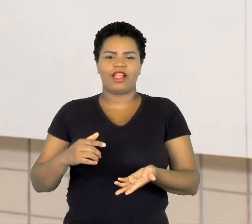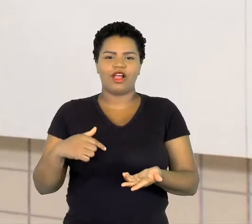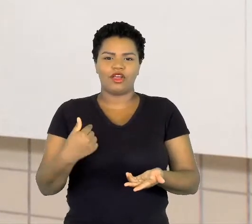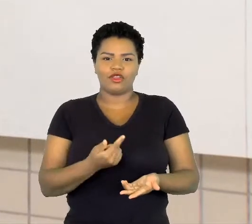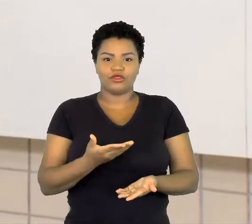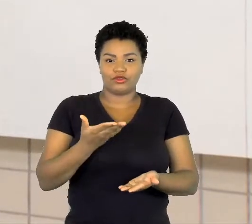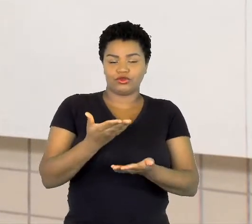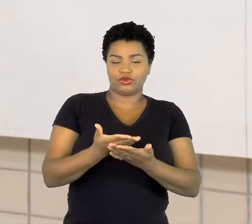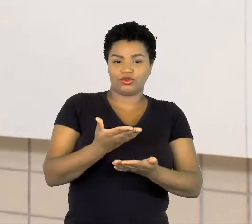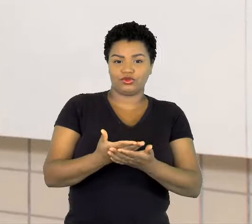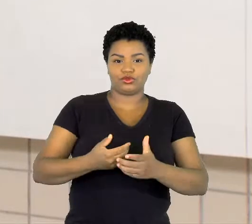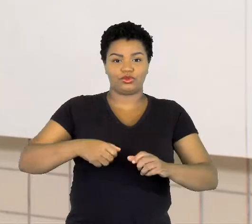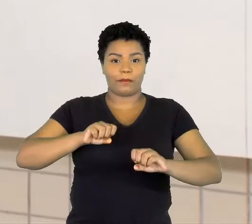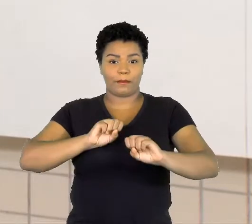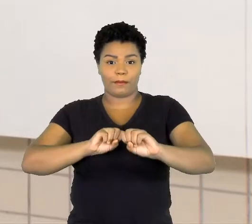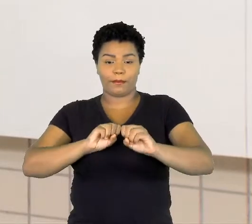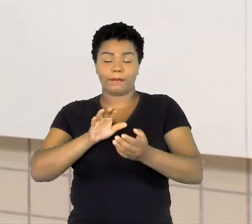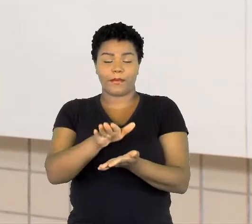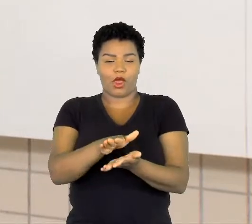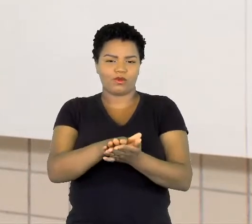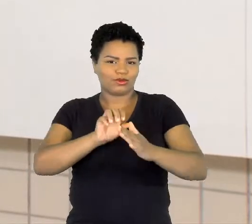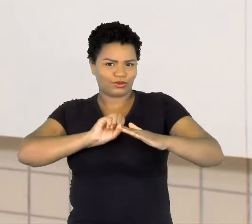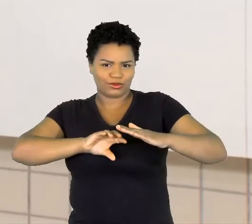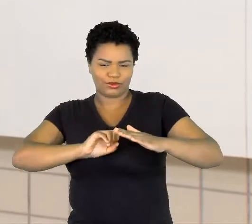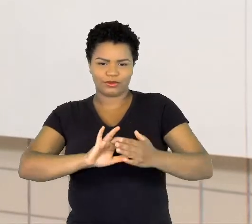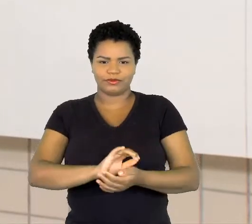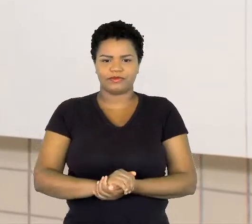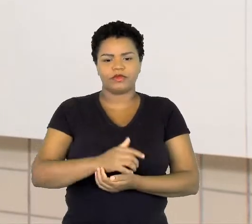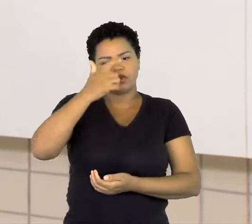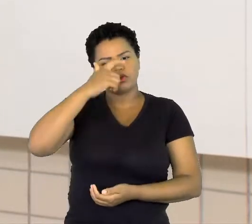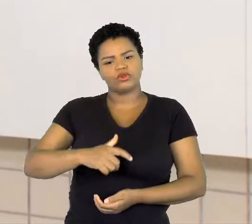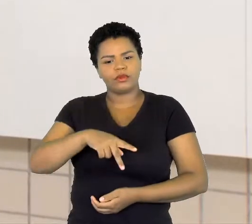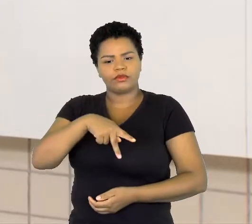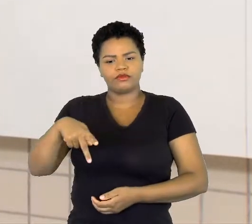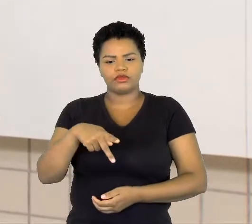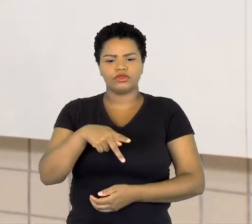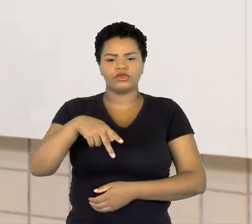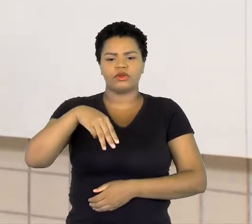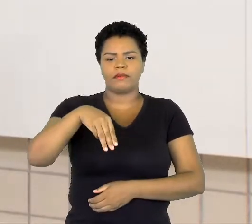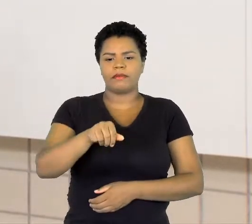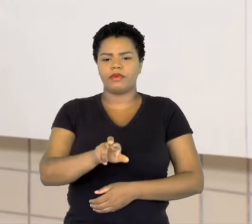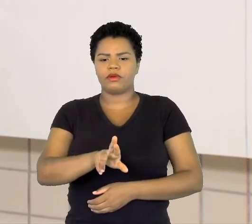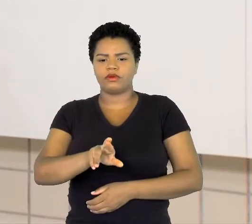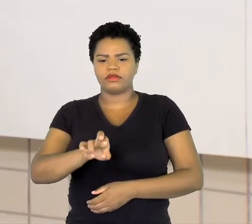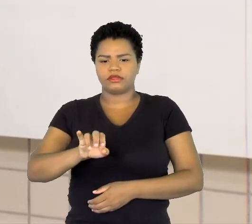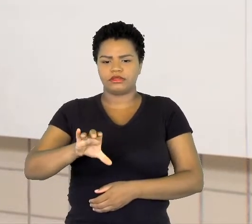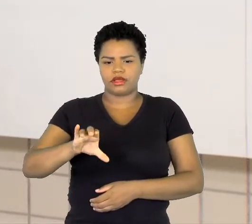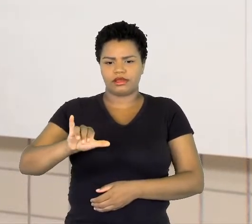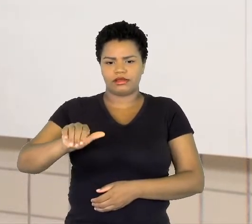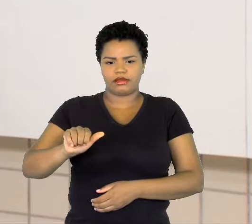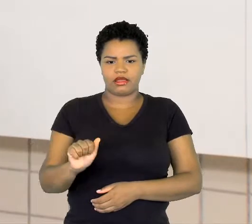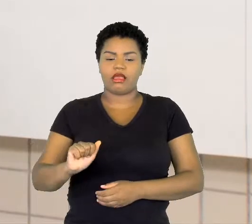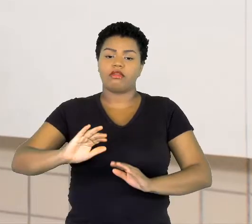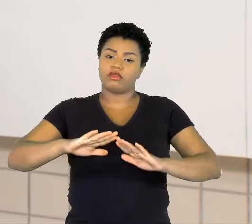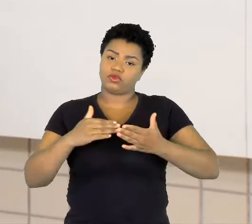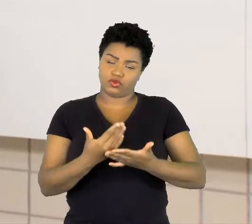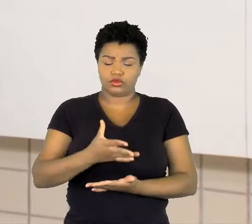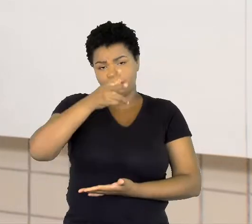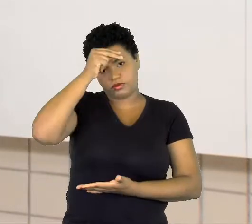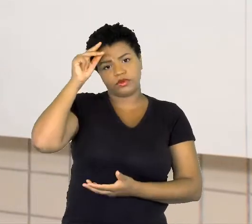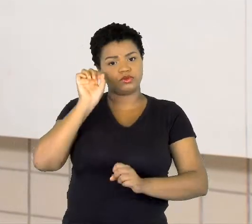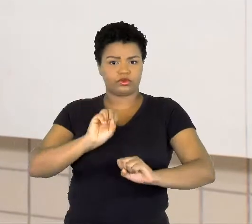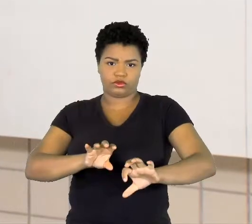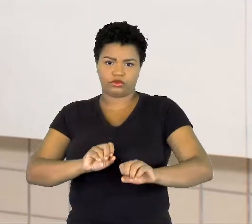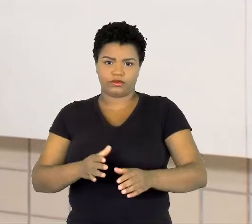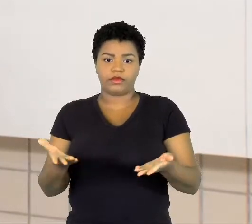Palmas Home School. Eu sou a professora Mauricéia da Rede Municipal de Ensino, atualmente na escola